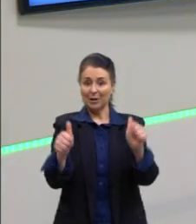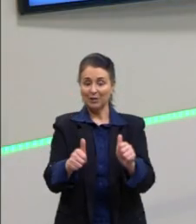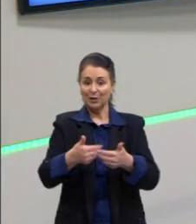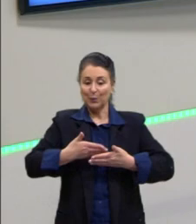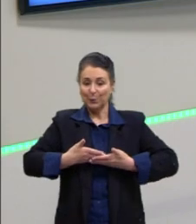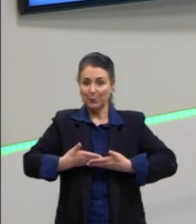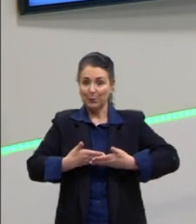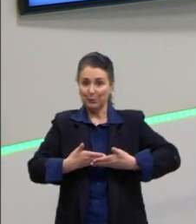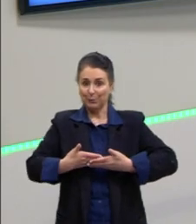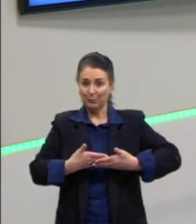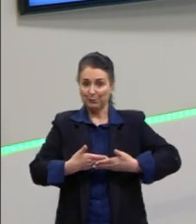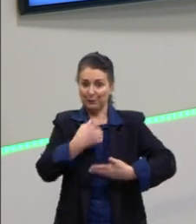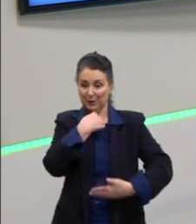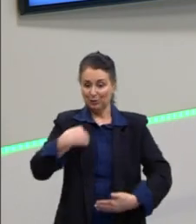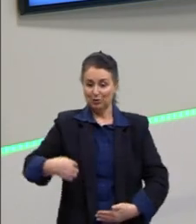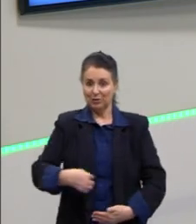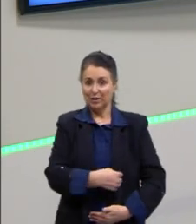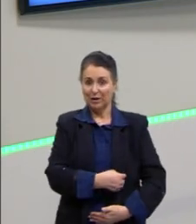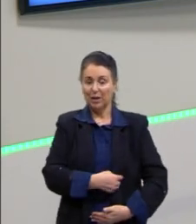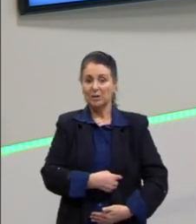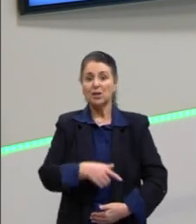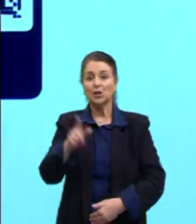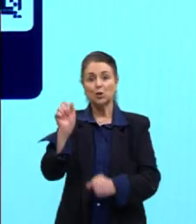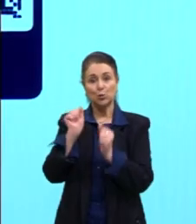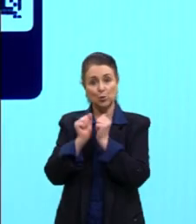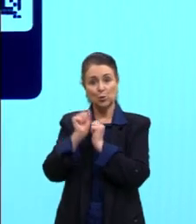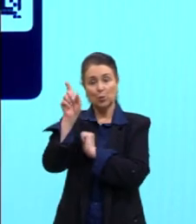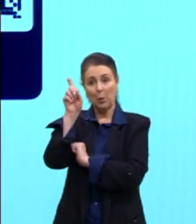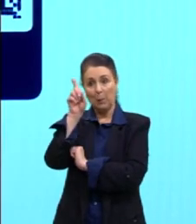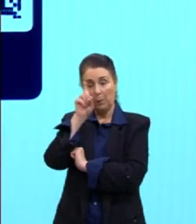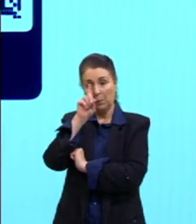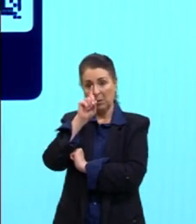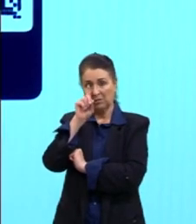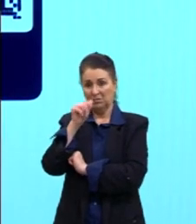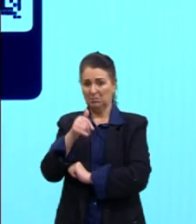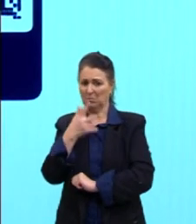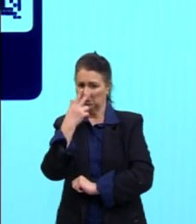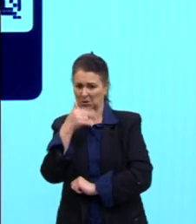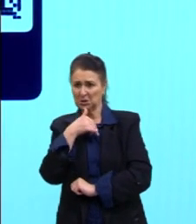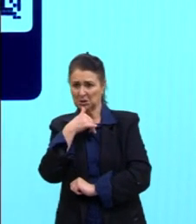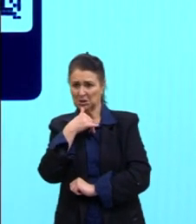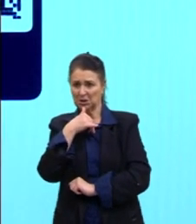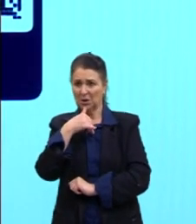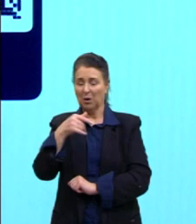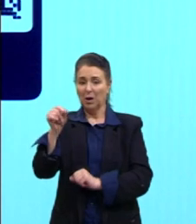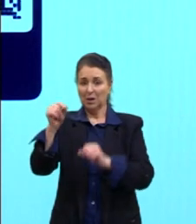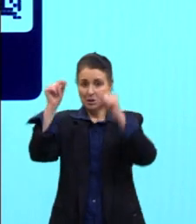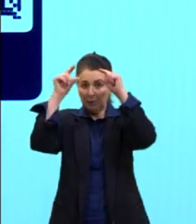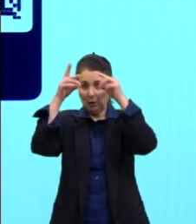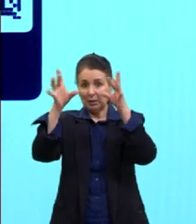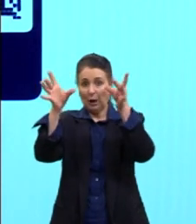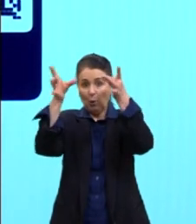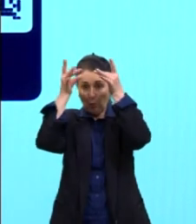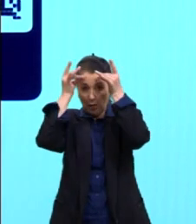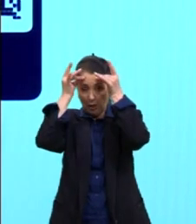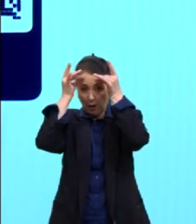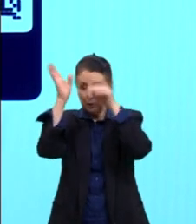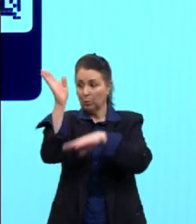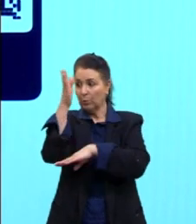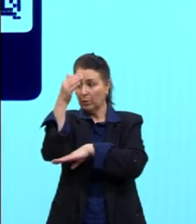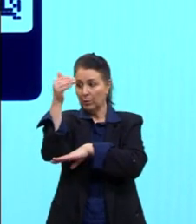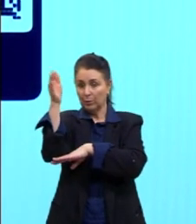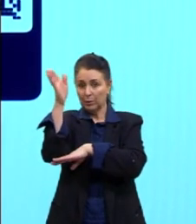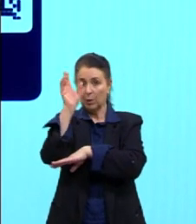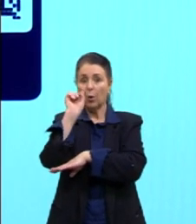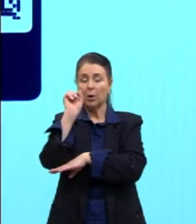chinês, né, no colo da mãe, ele não está muito faceiro, acho que tem aquela bandeirinha ali na testinha dele, olha, o que está